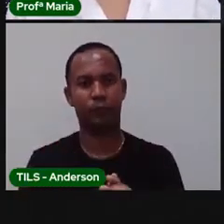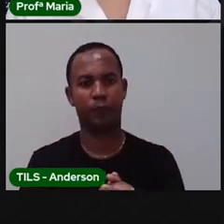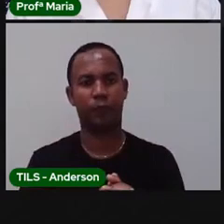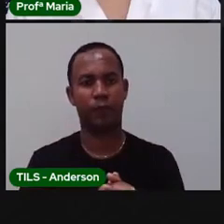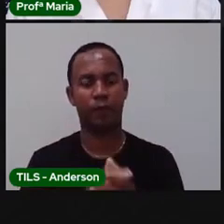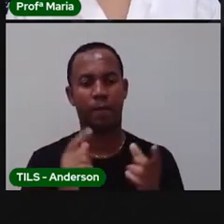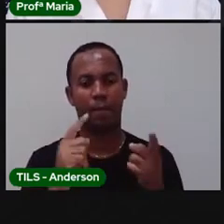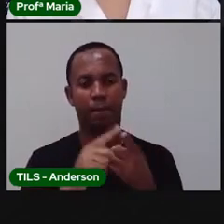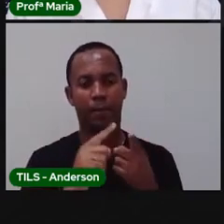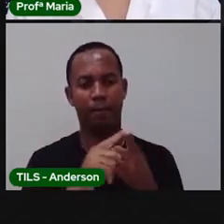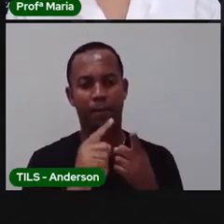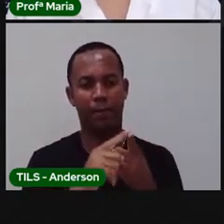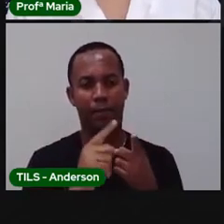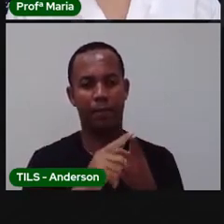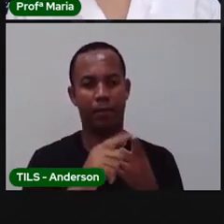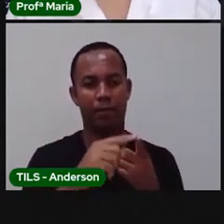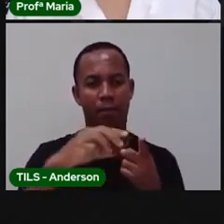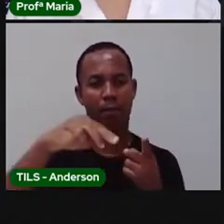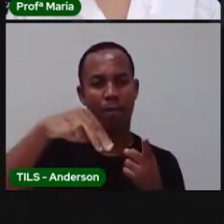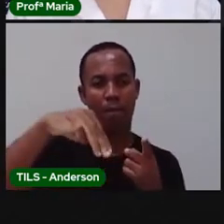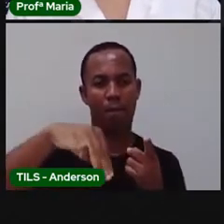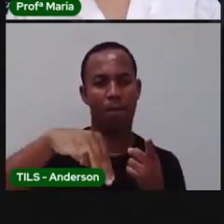Primeiro, monossílabo.